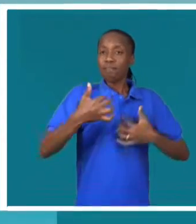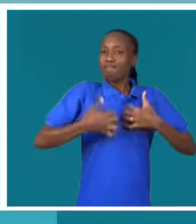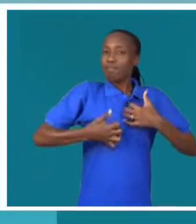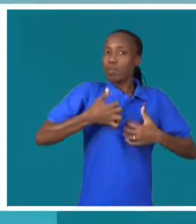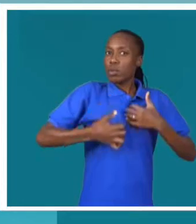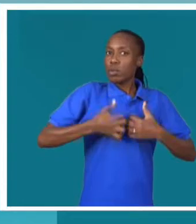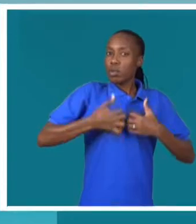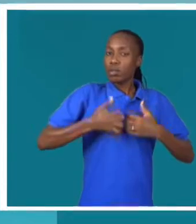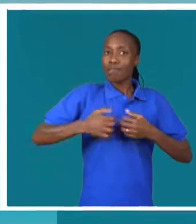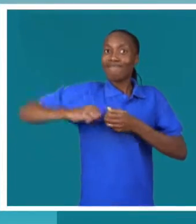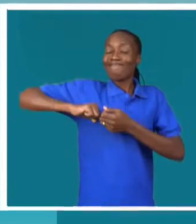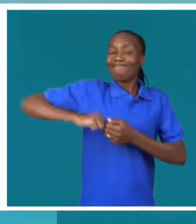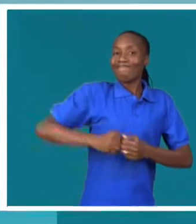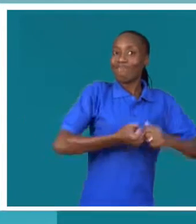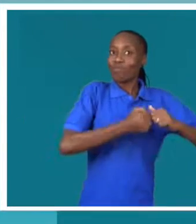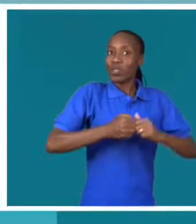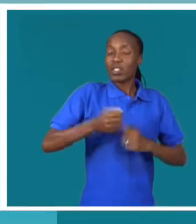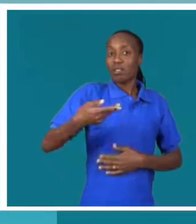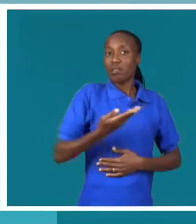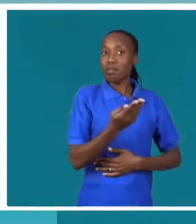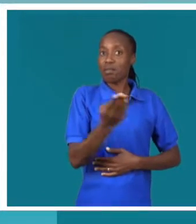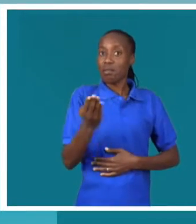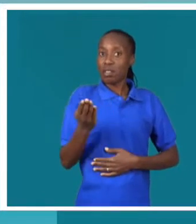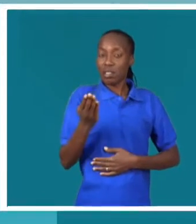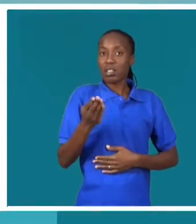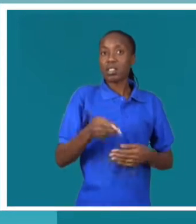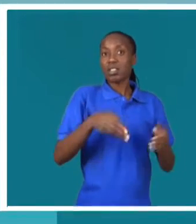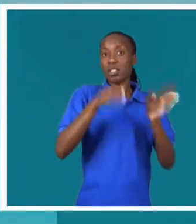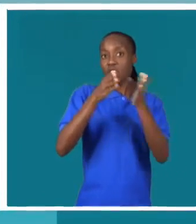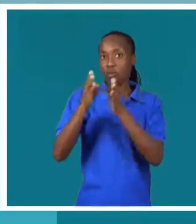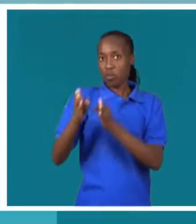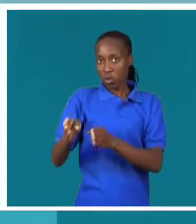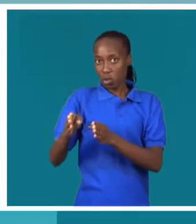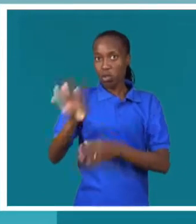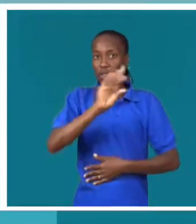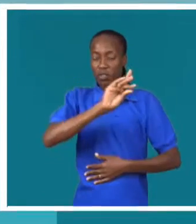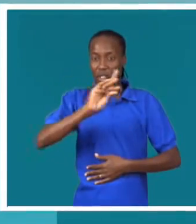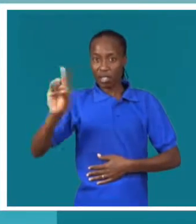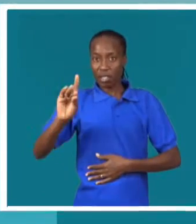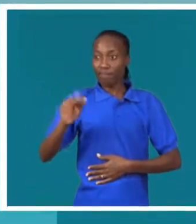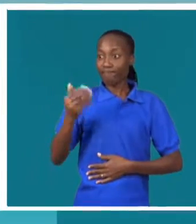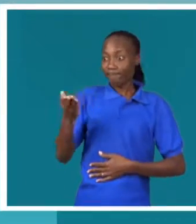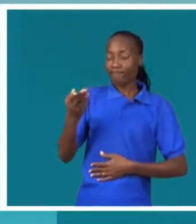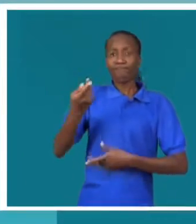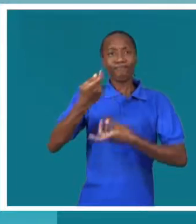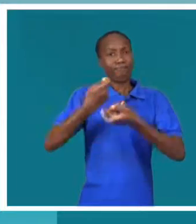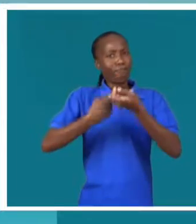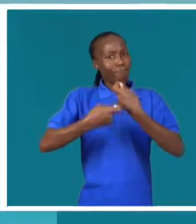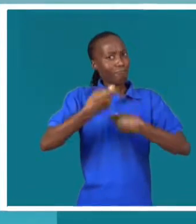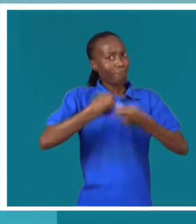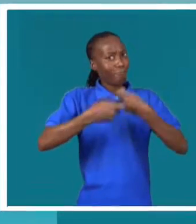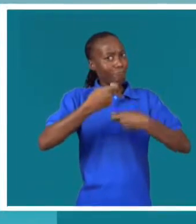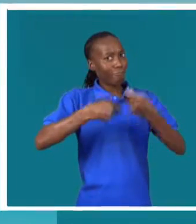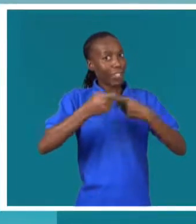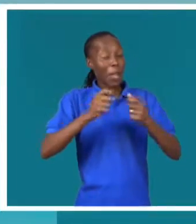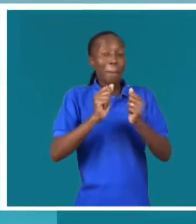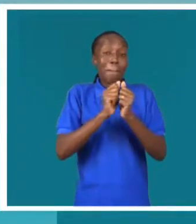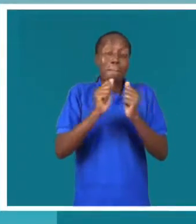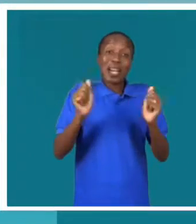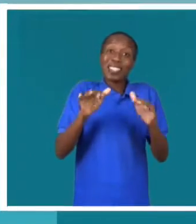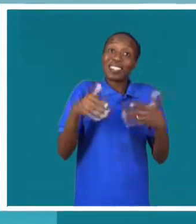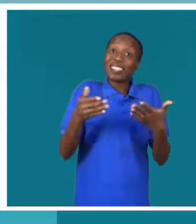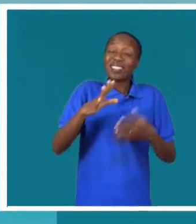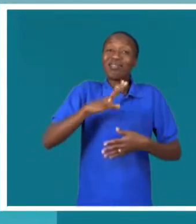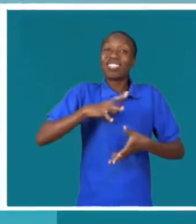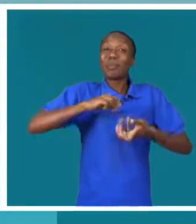preocupações, ou seja, desafio desta camada social. O negócio está rendendo, embora que